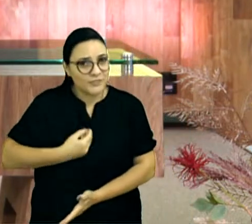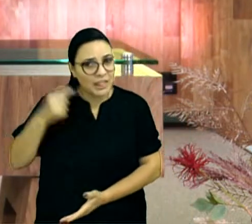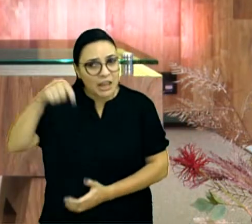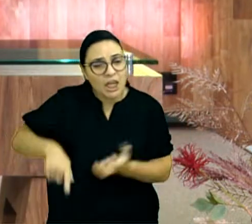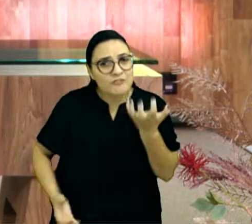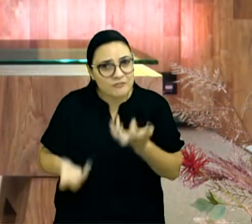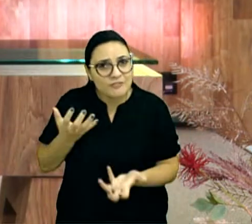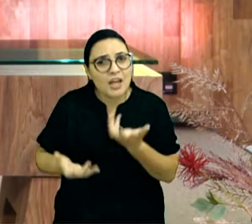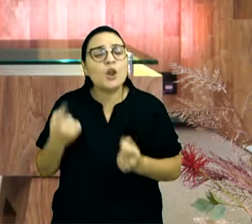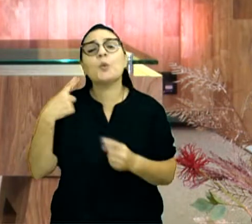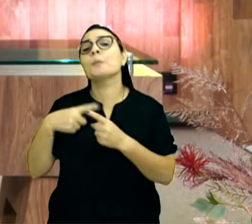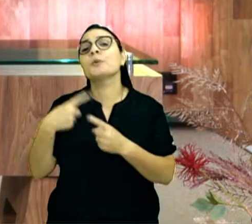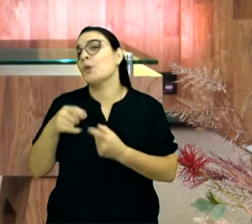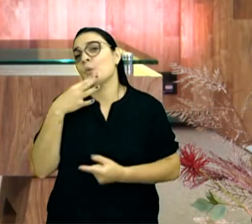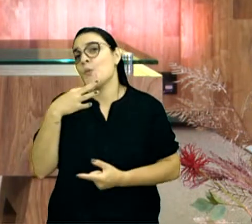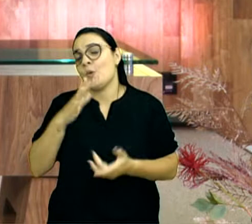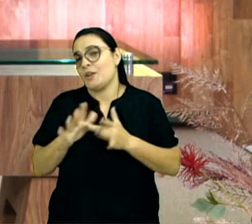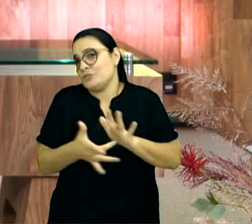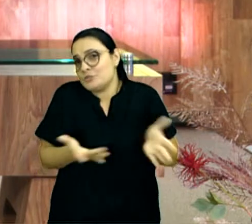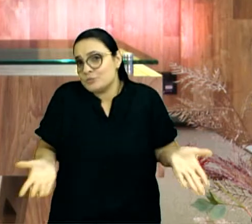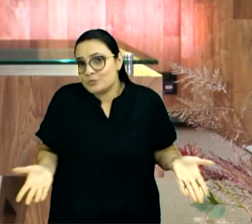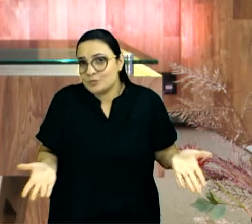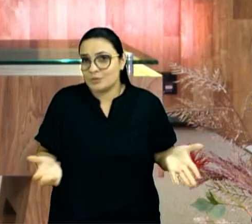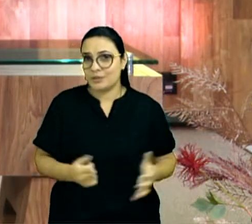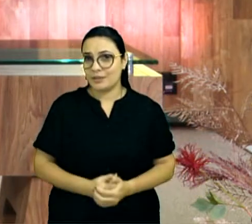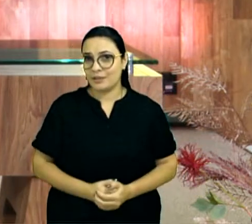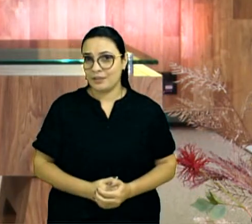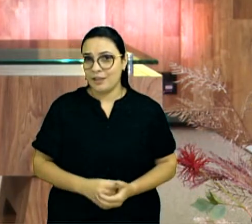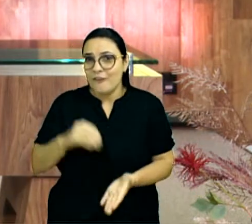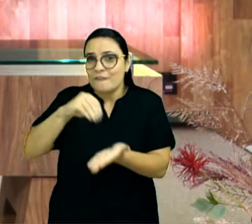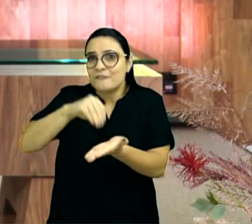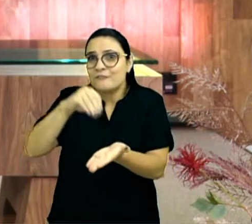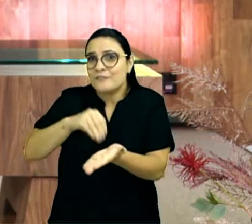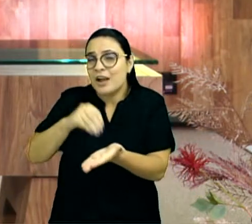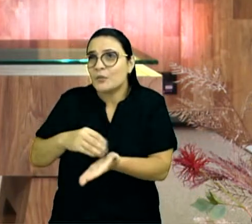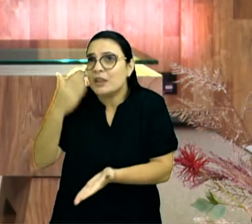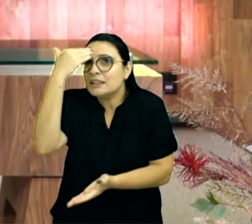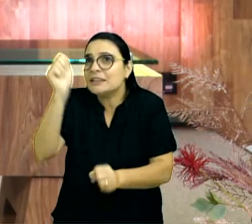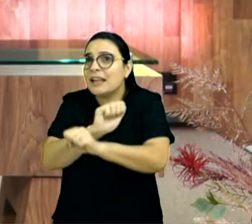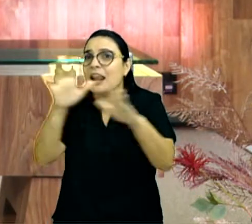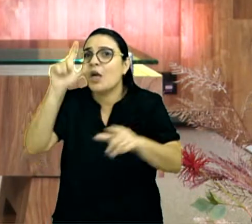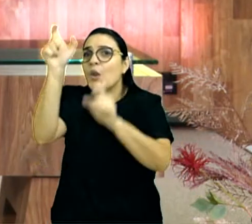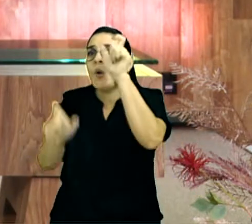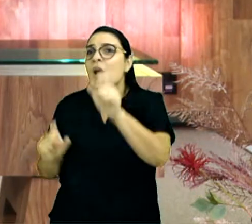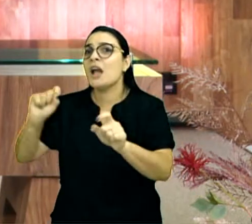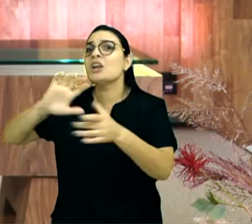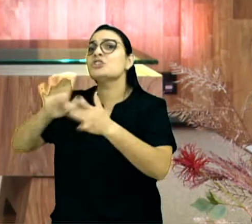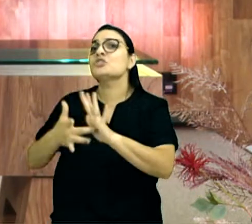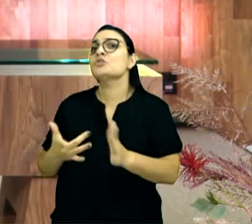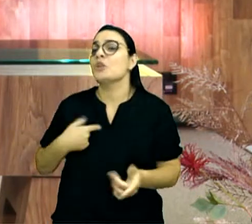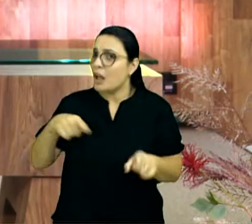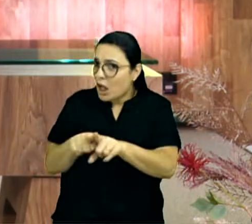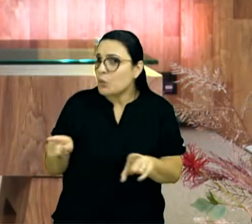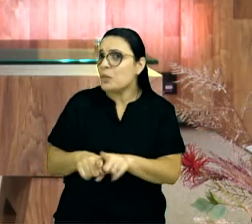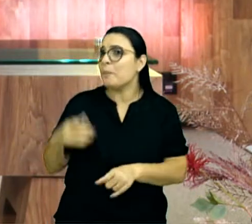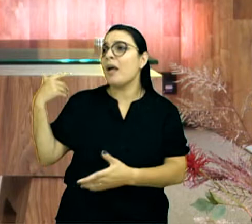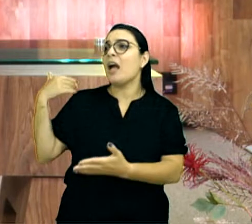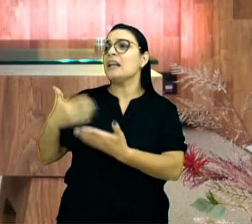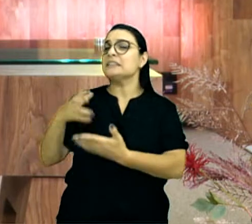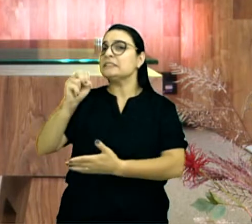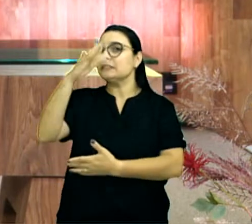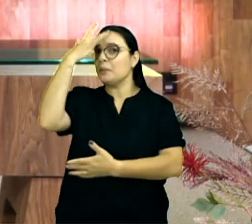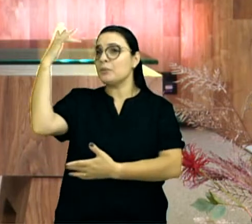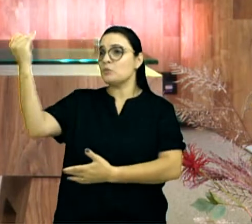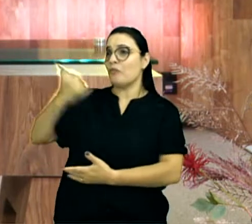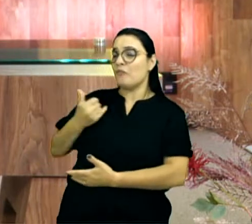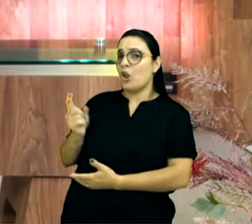porque não conhecem Jesus. E se não falasse de Jesus para mim, provavelmente eu estaria no inferno. Mas